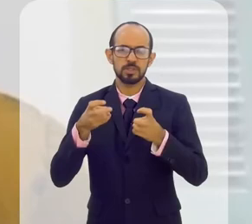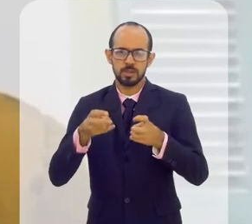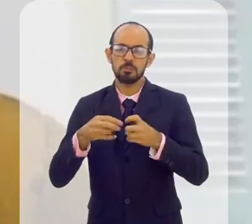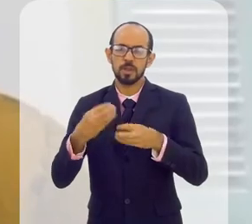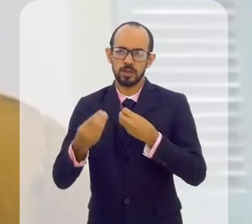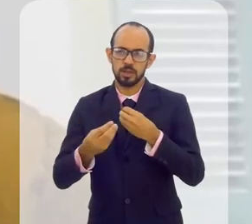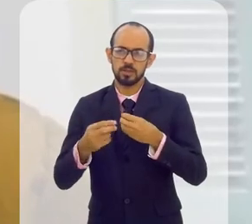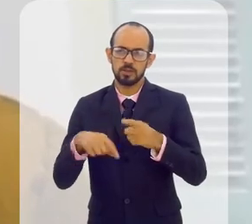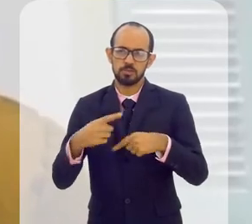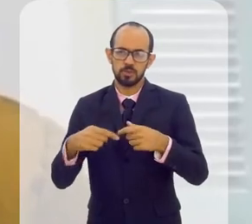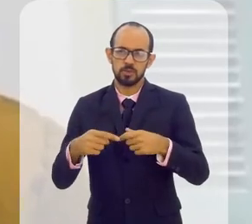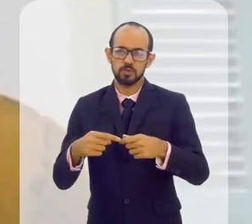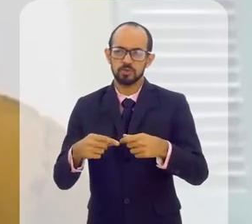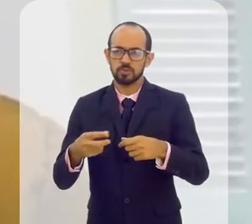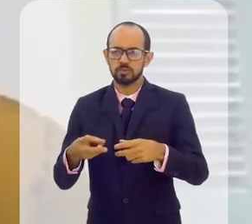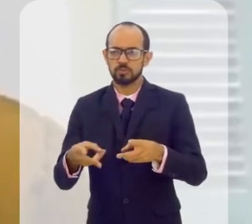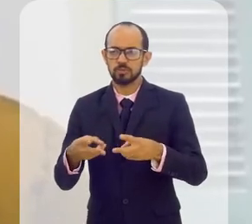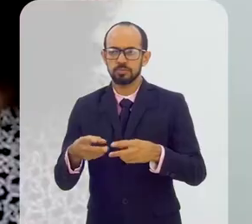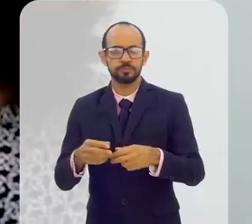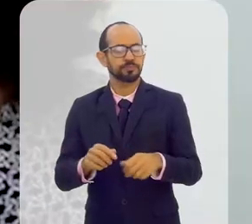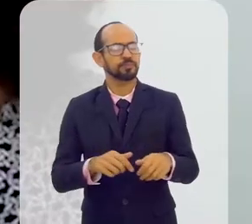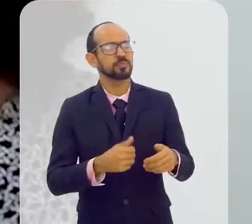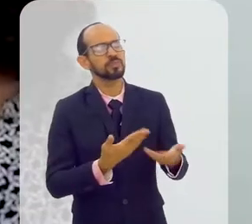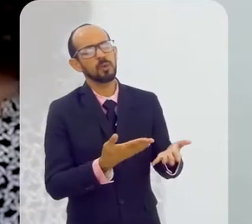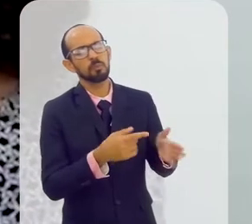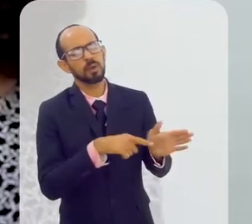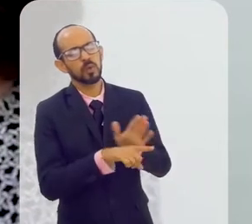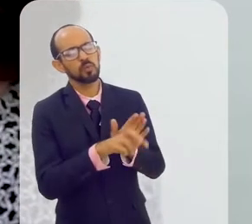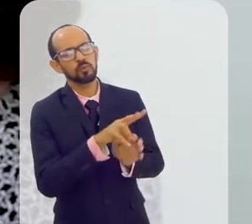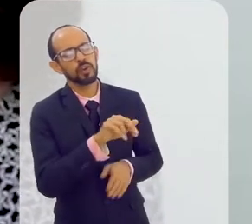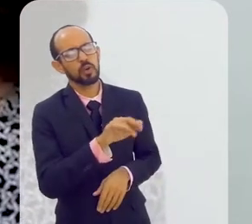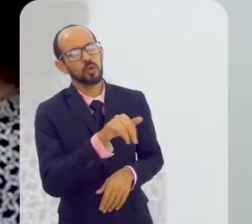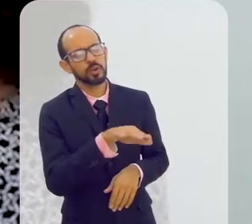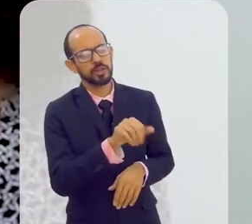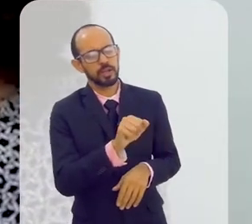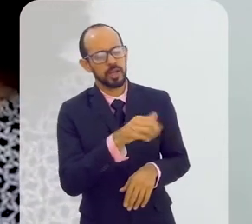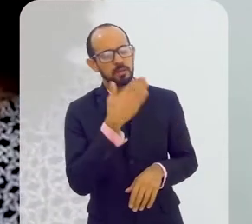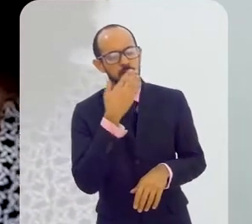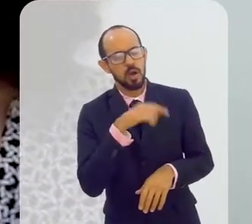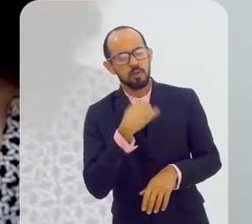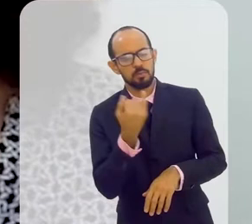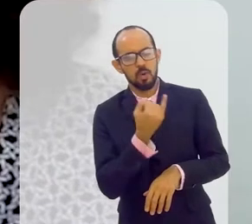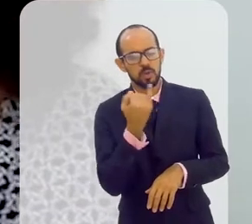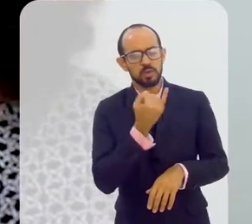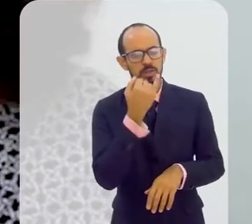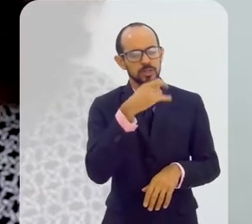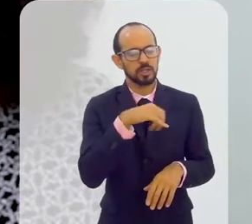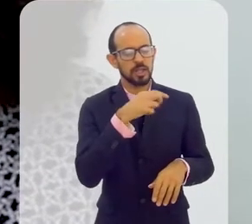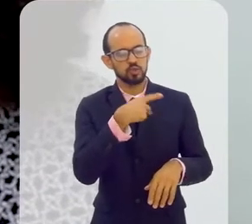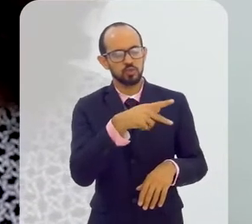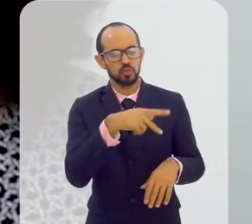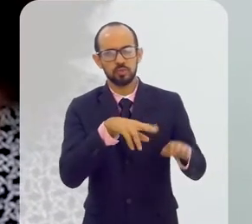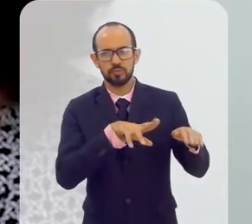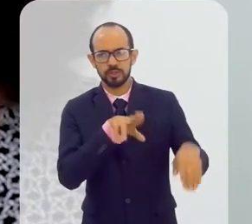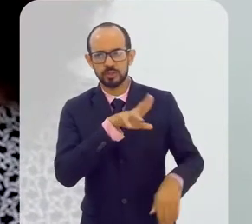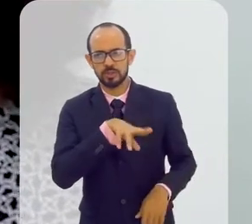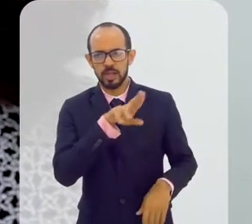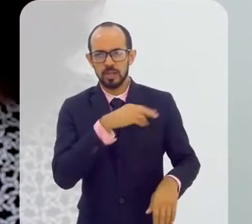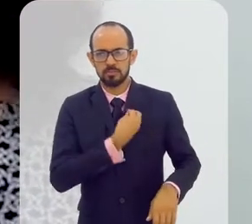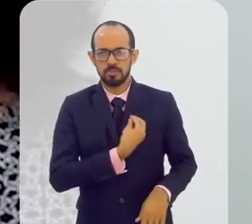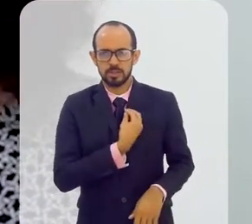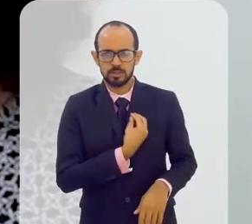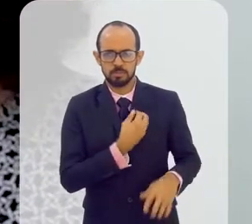mesmo no sentido de ver os resultados. E, Verônica, qual a importância, na sua opinião, da Unifeso de estar presente no Fórum de